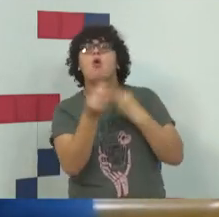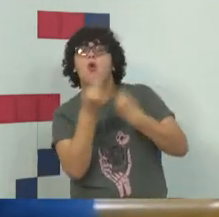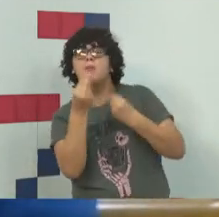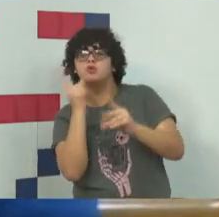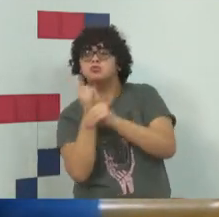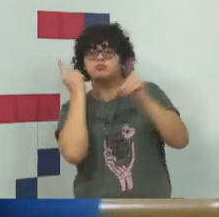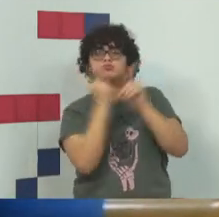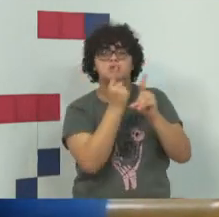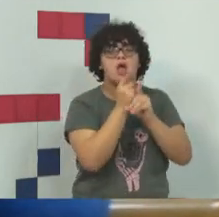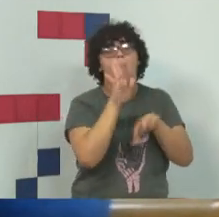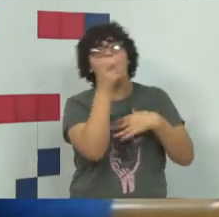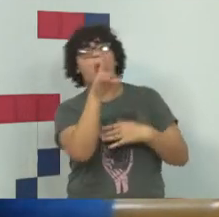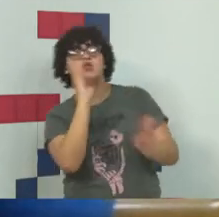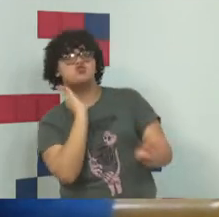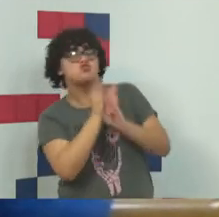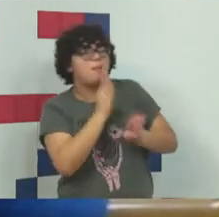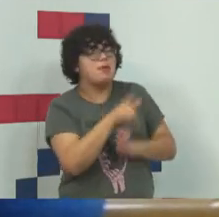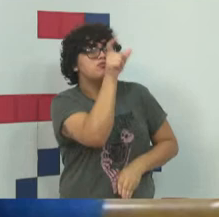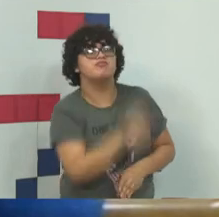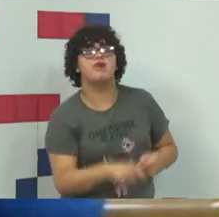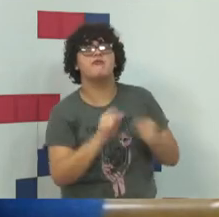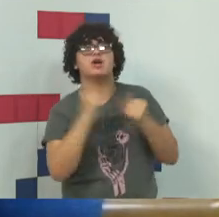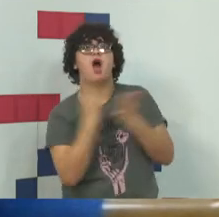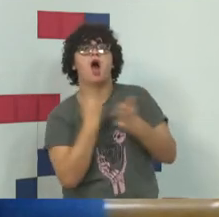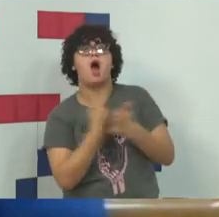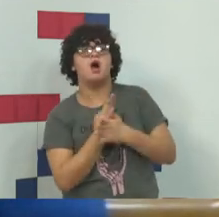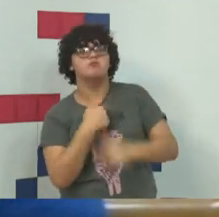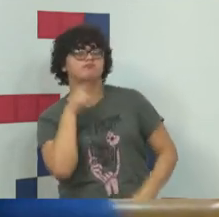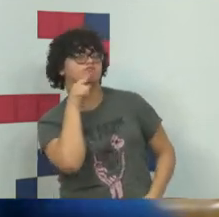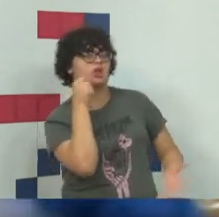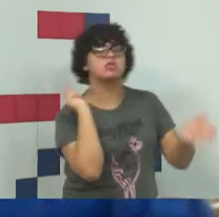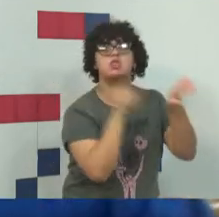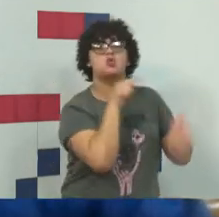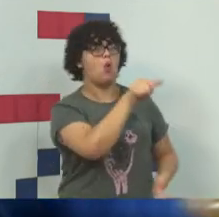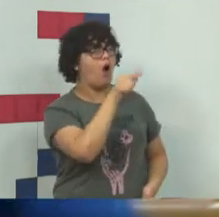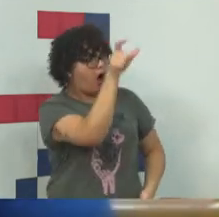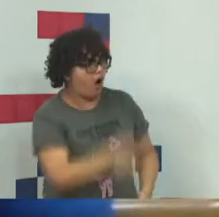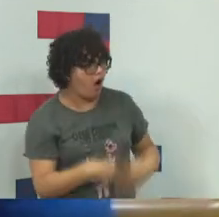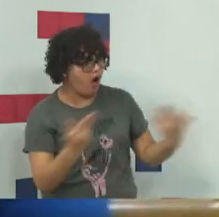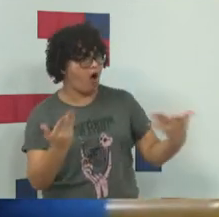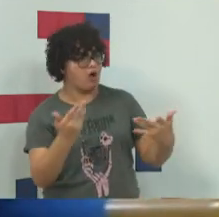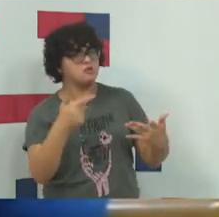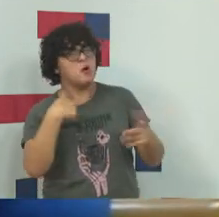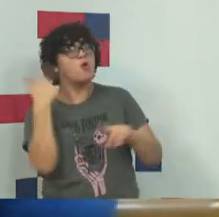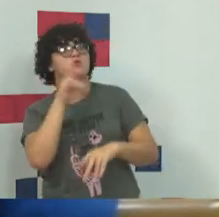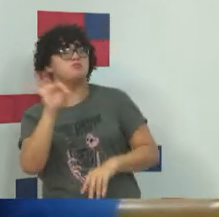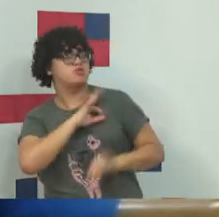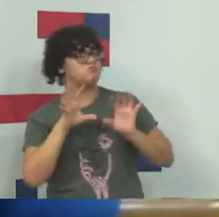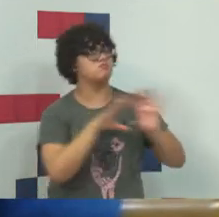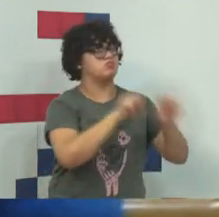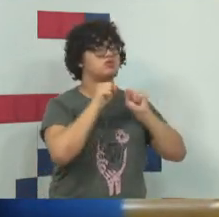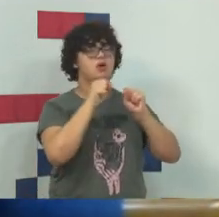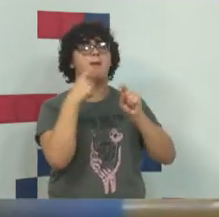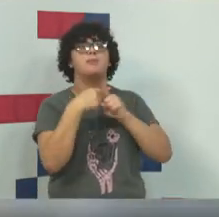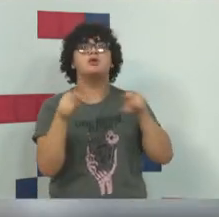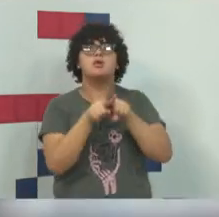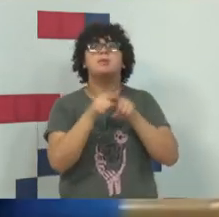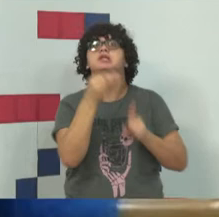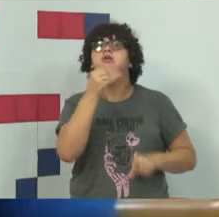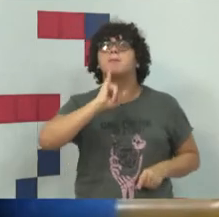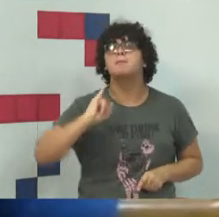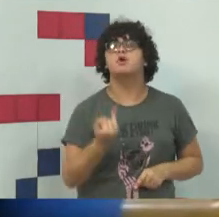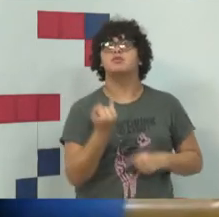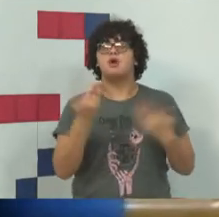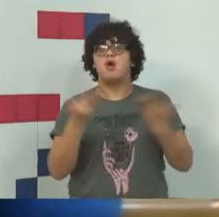esses criminosos, para poder você penalizar. E por que não, até aproveitando